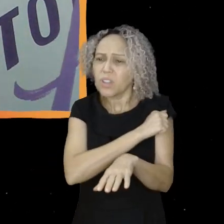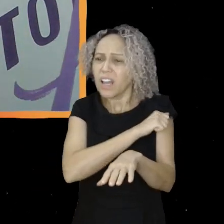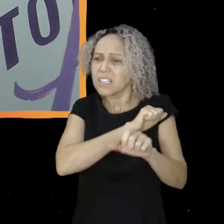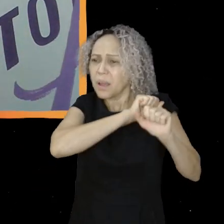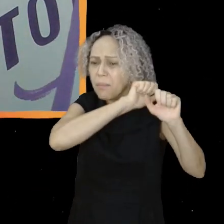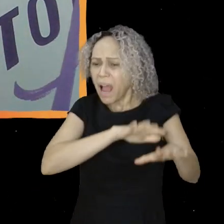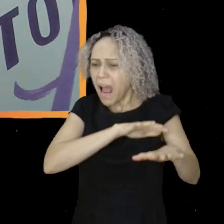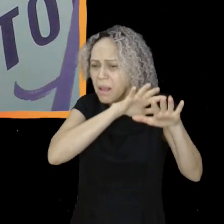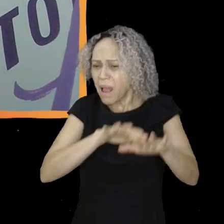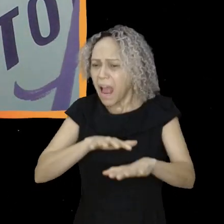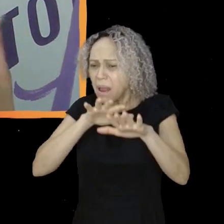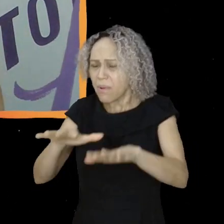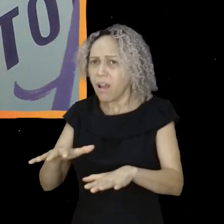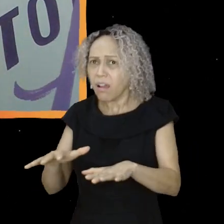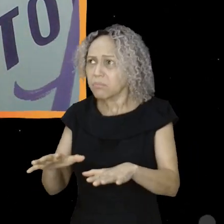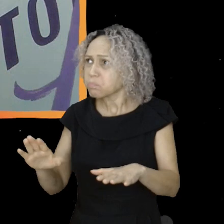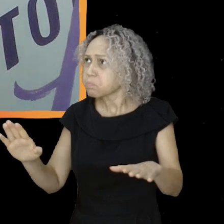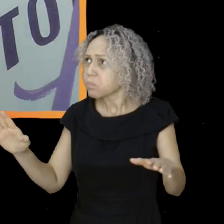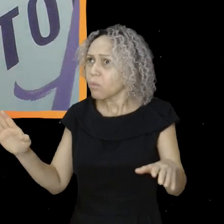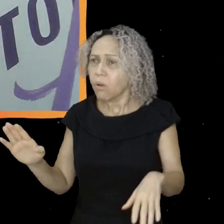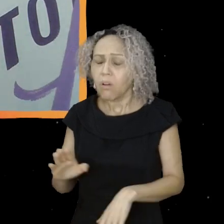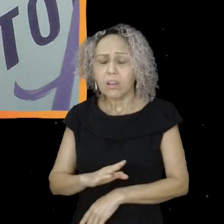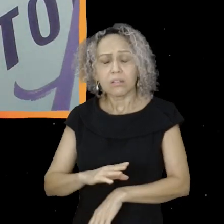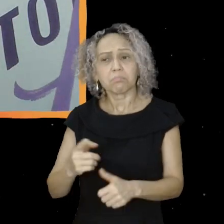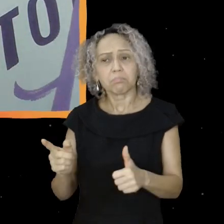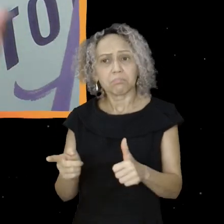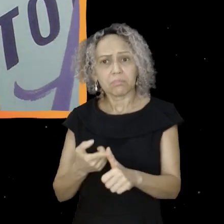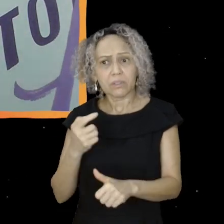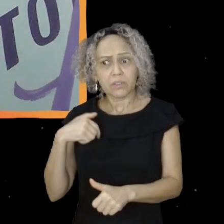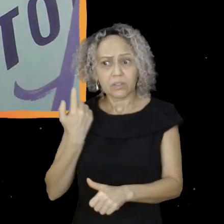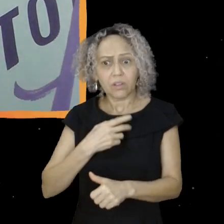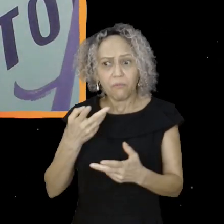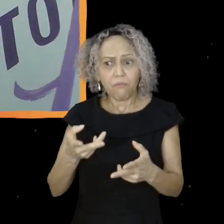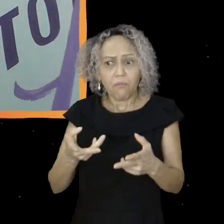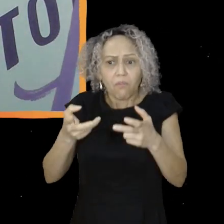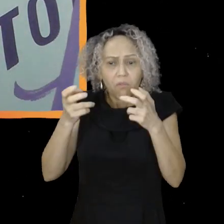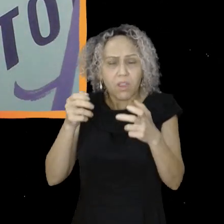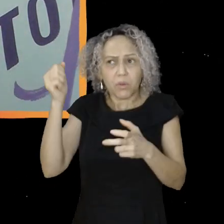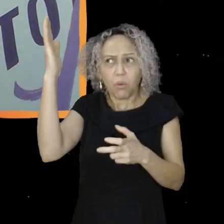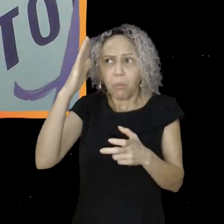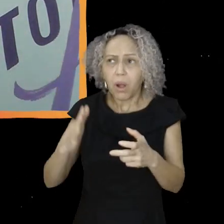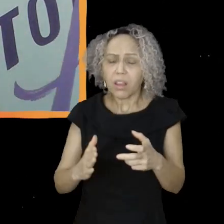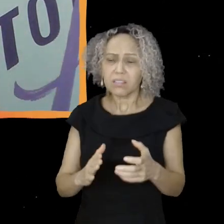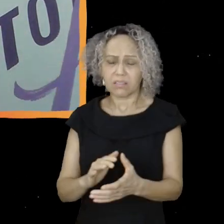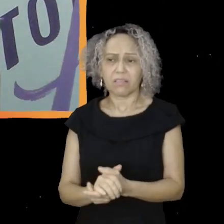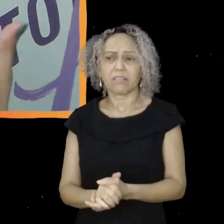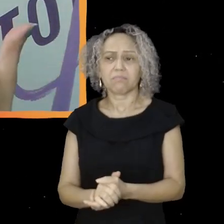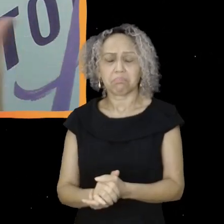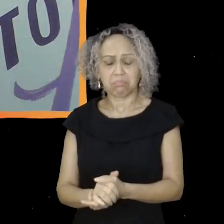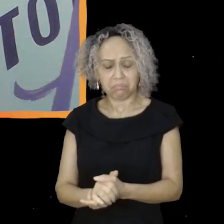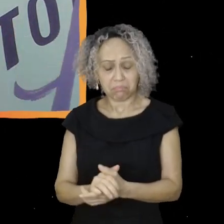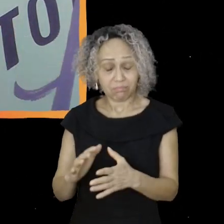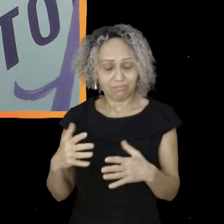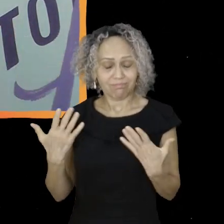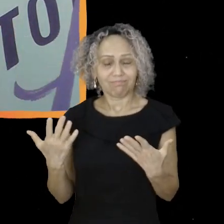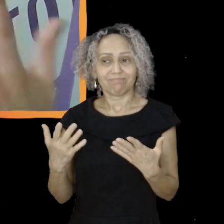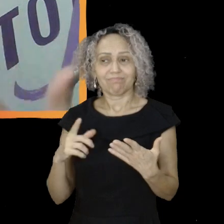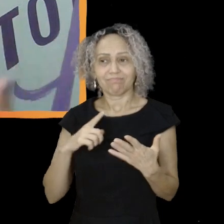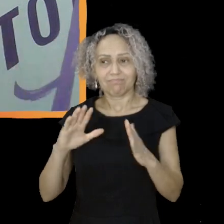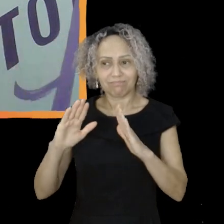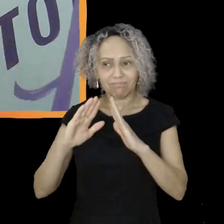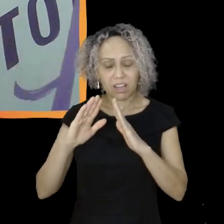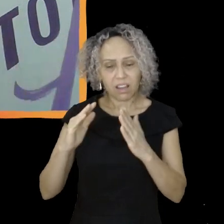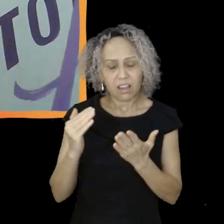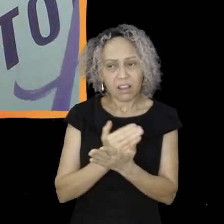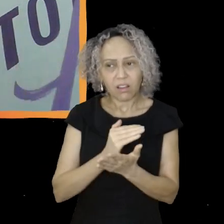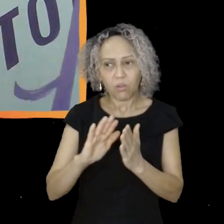de tamanha intensidade e nacionalmente. Então, enfim, tem a singularidade das escolas, mas houve